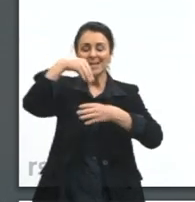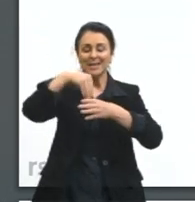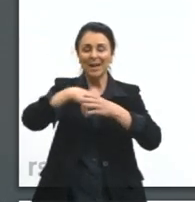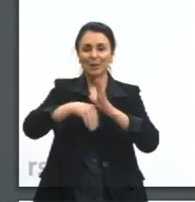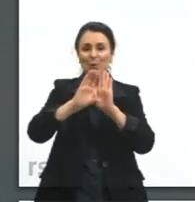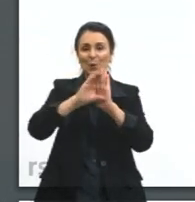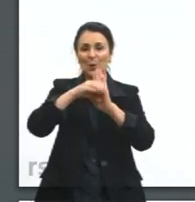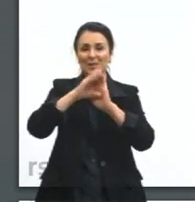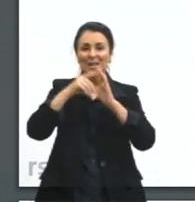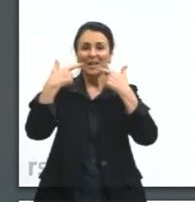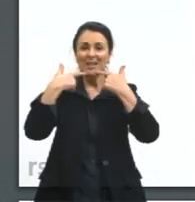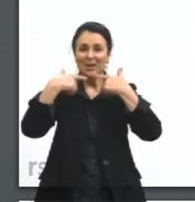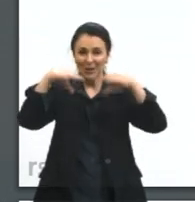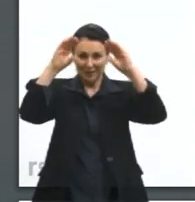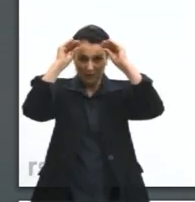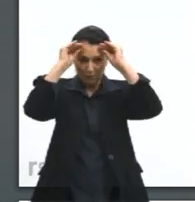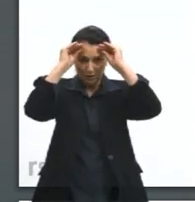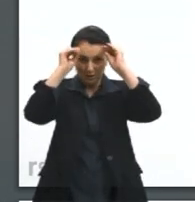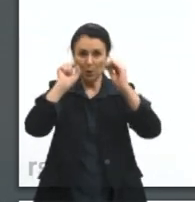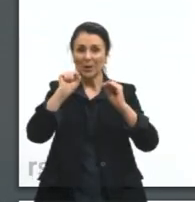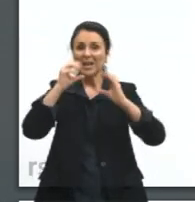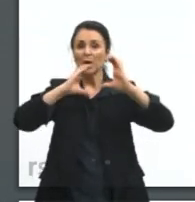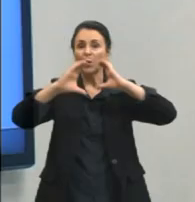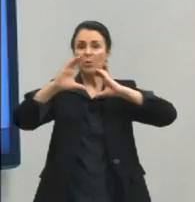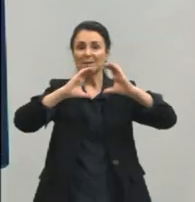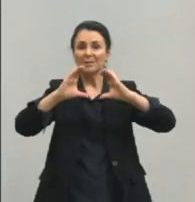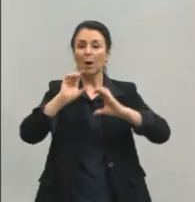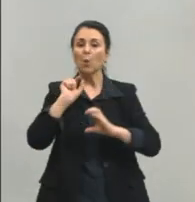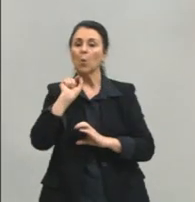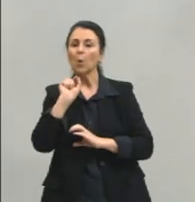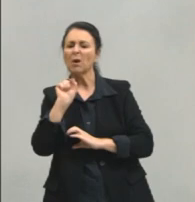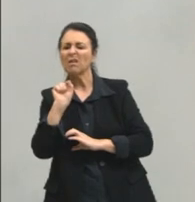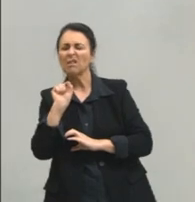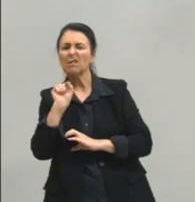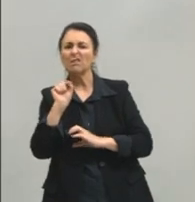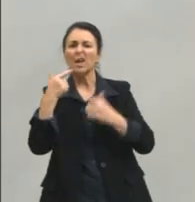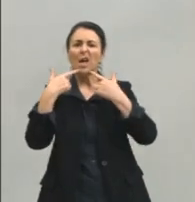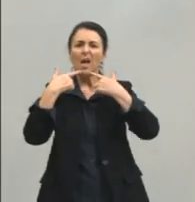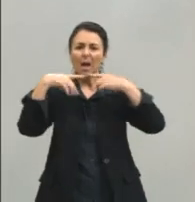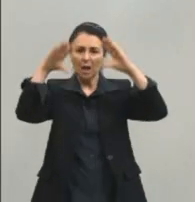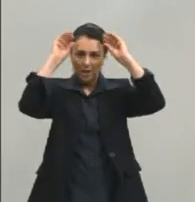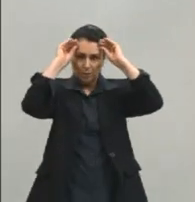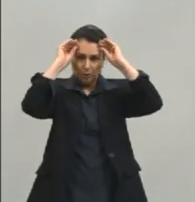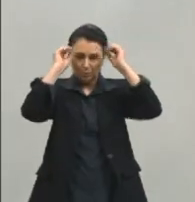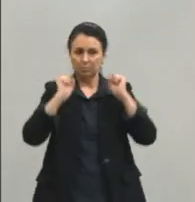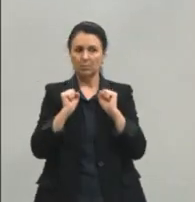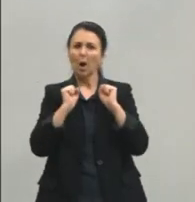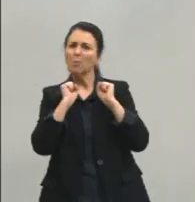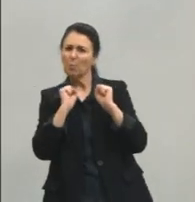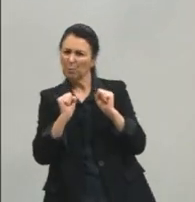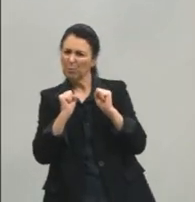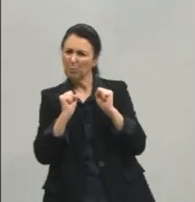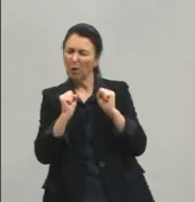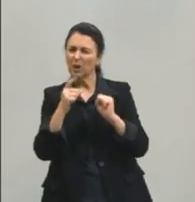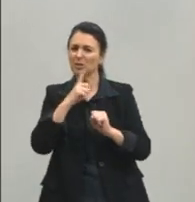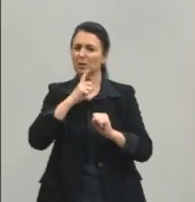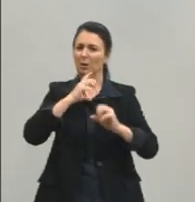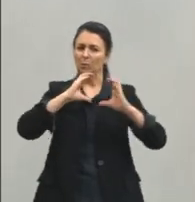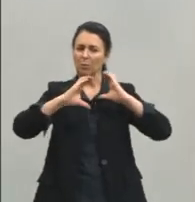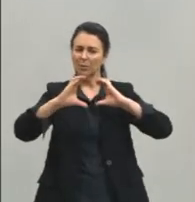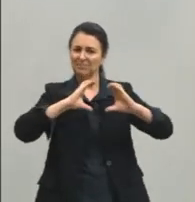é comunicação e o que é linguagem? Para eu entender se é possível um processo como a comunicação